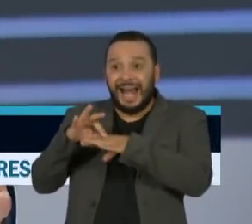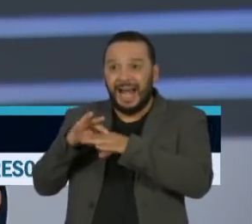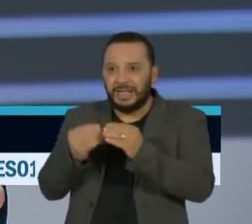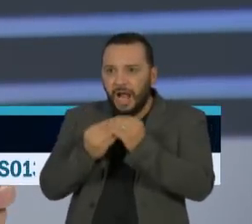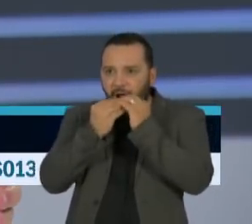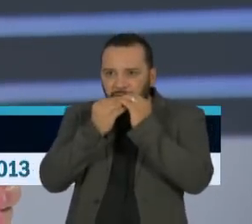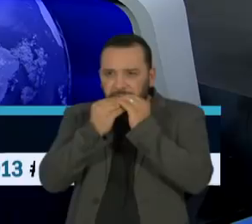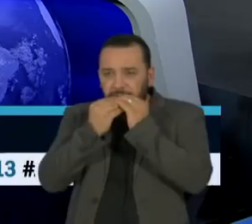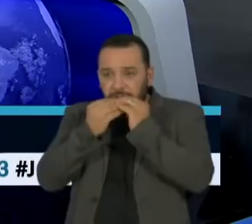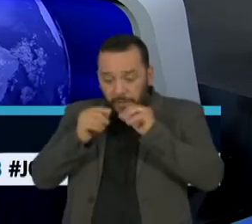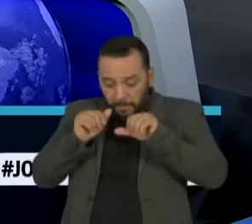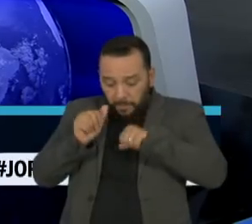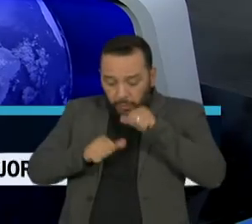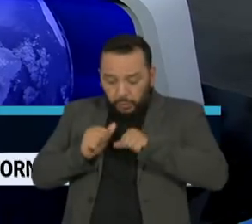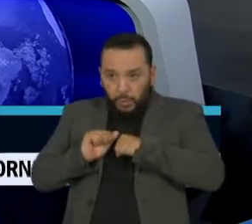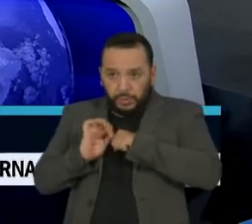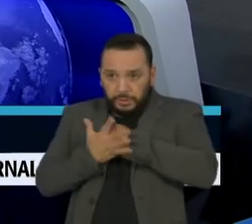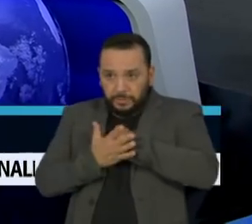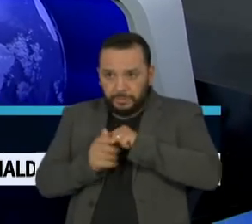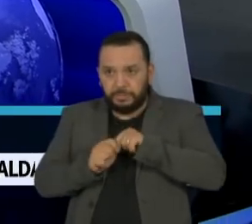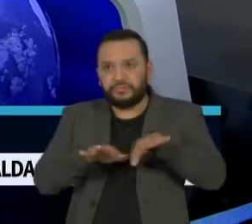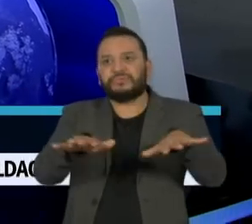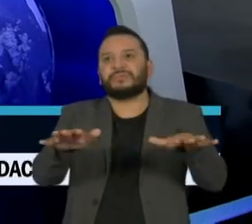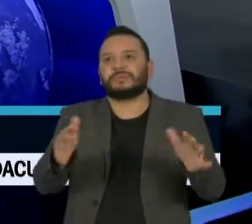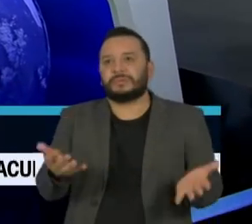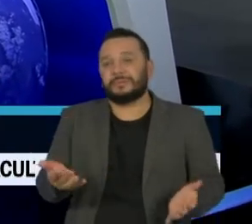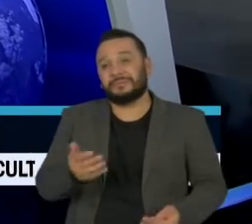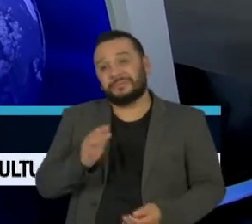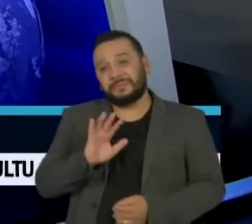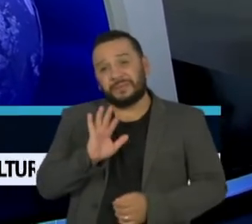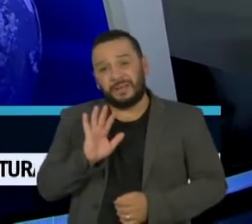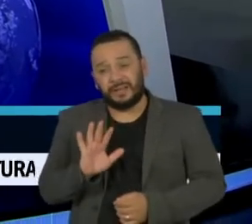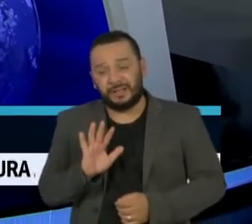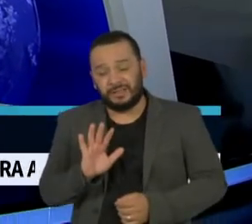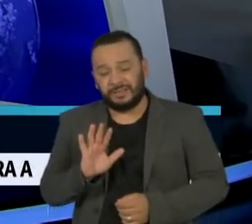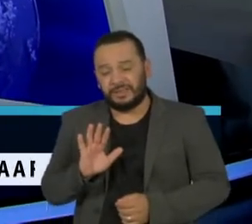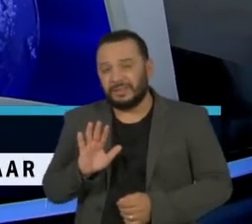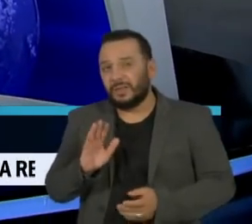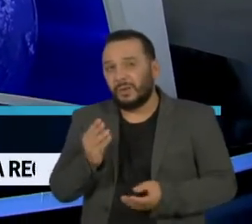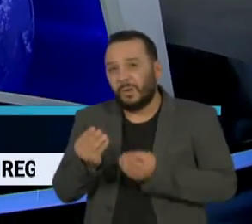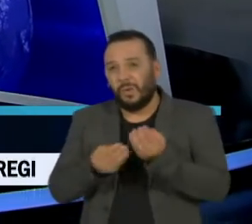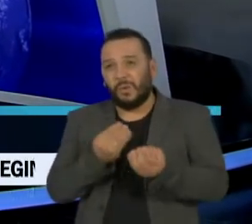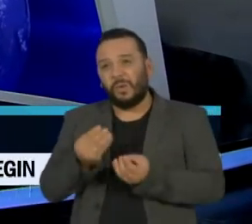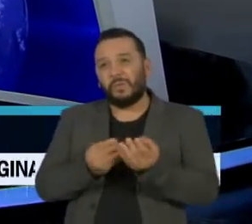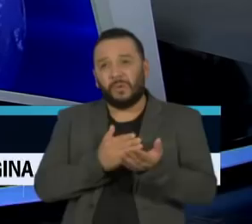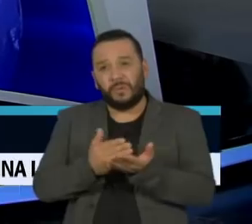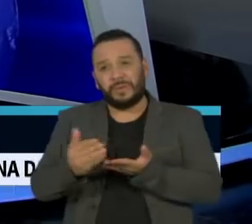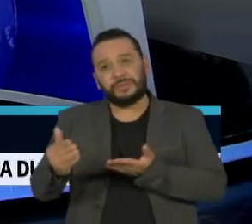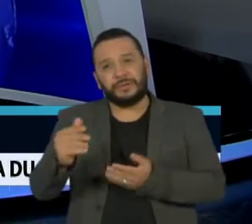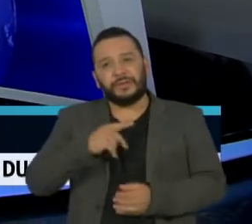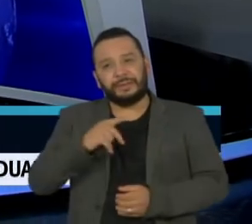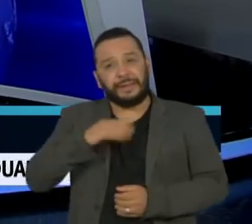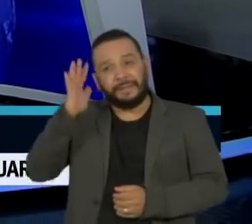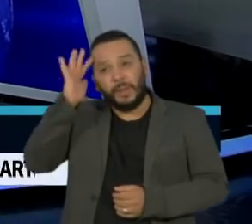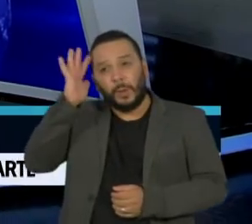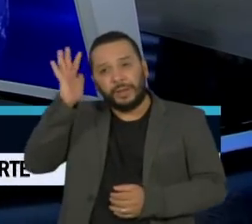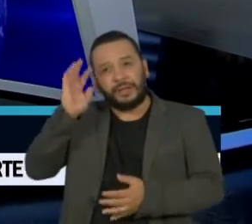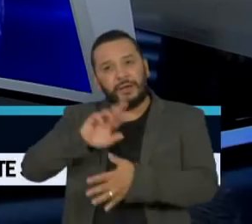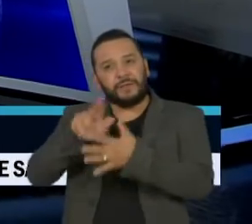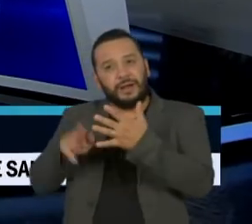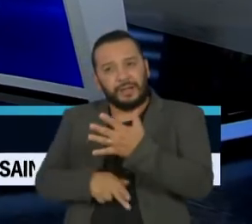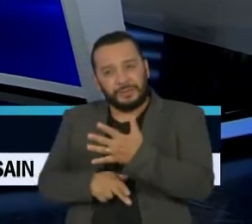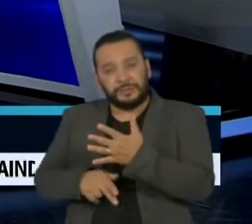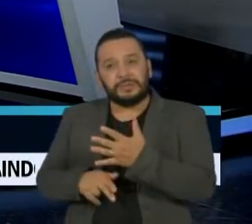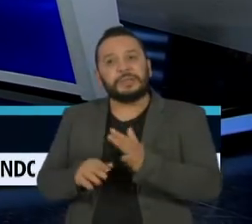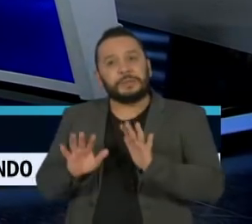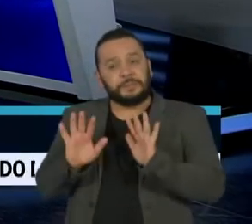existe uma coronoteca, como o coronavírus começou a ter, existem vários laboratórios que têm estoques